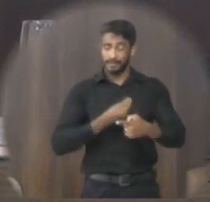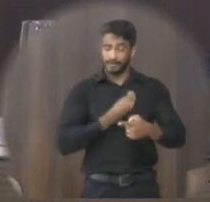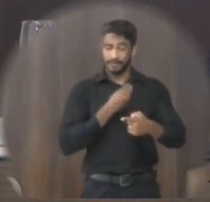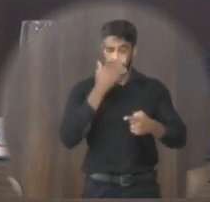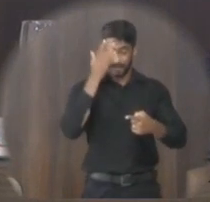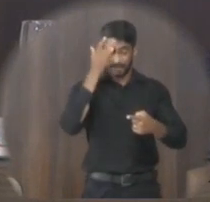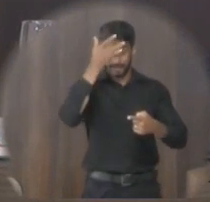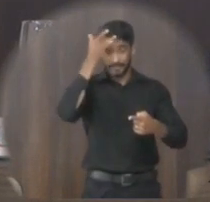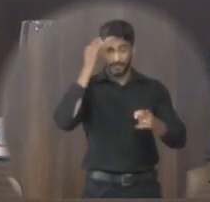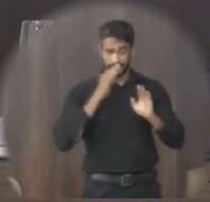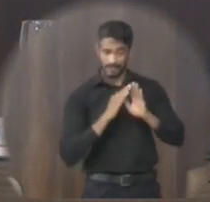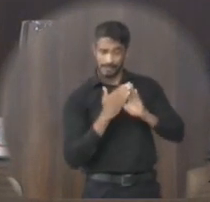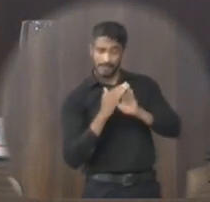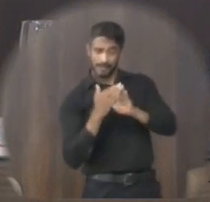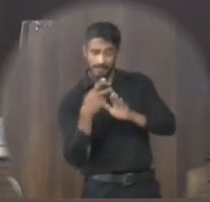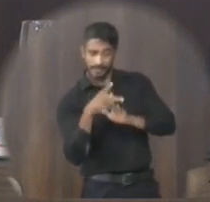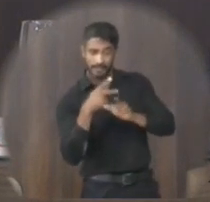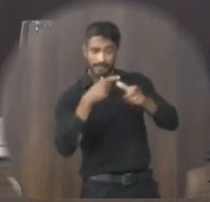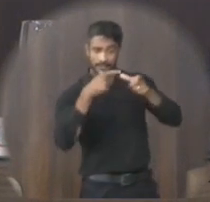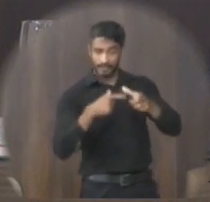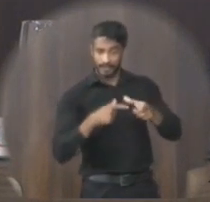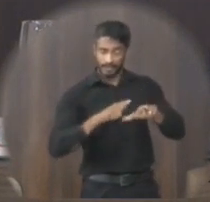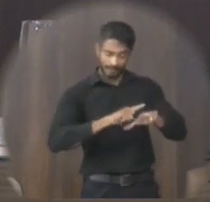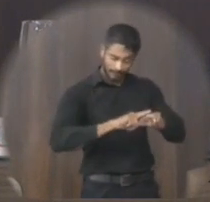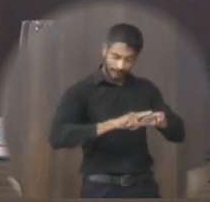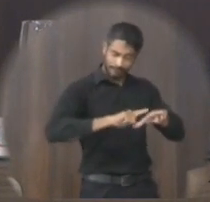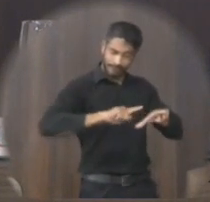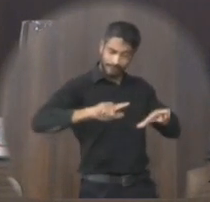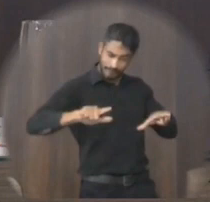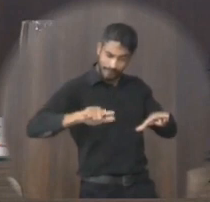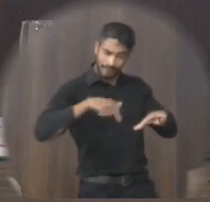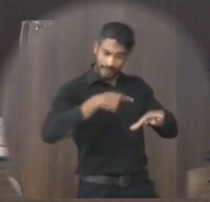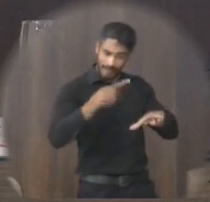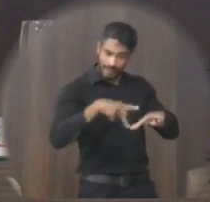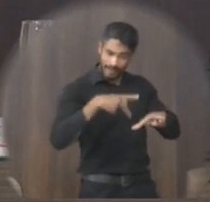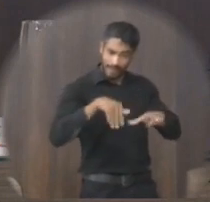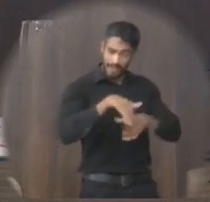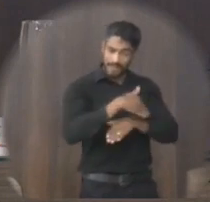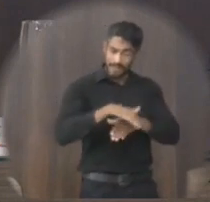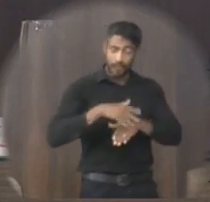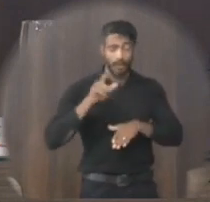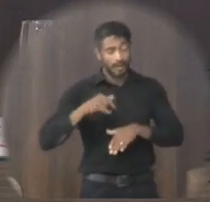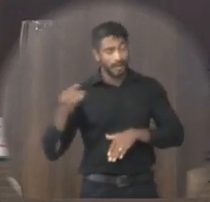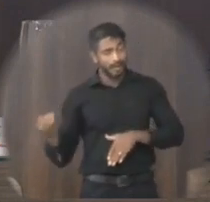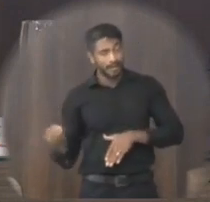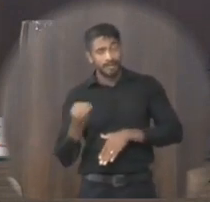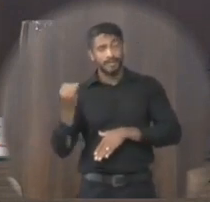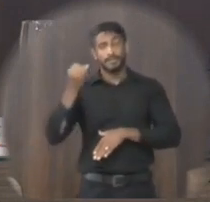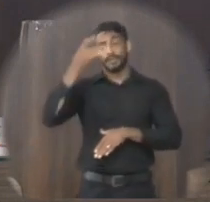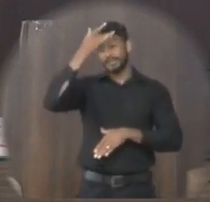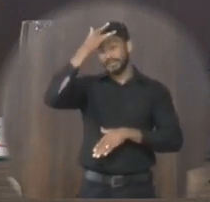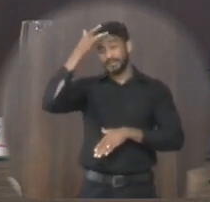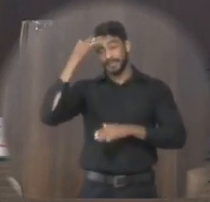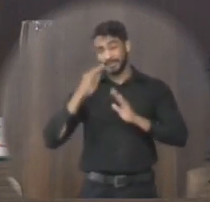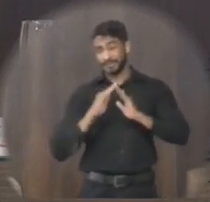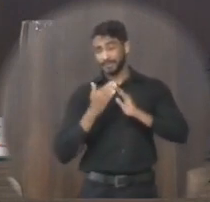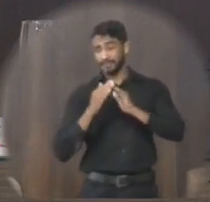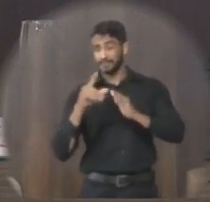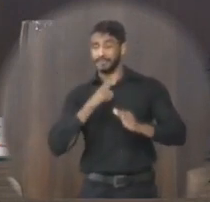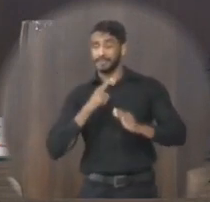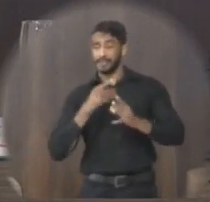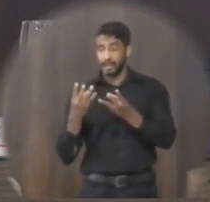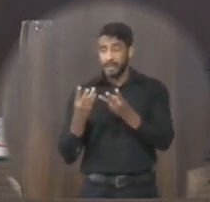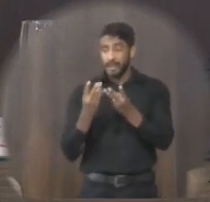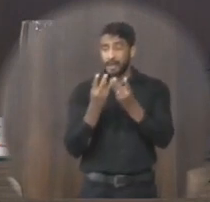das mediações a pavimentação asfáltica desta rua é de muita importância para os moradores gerando qualidade